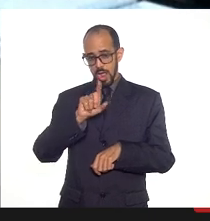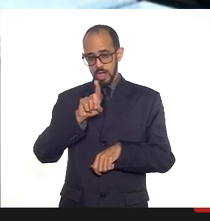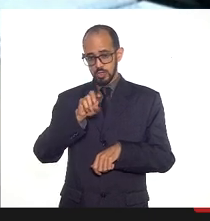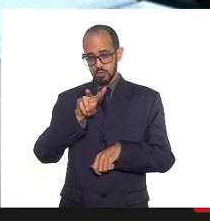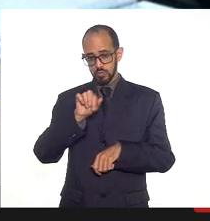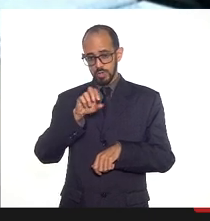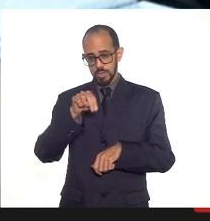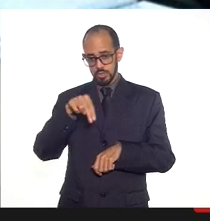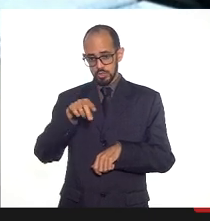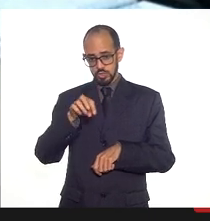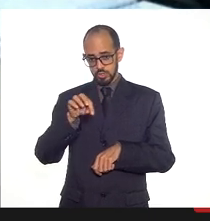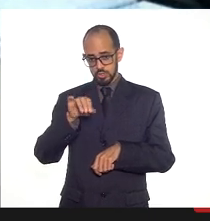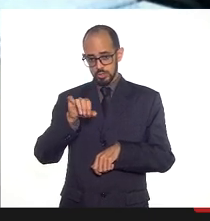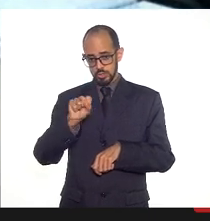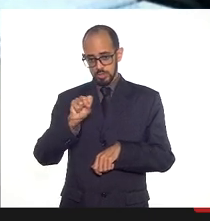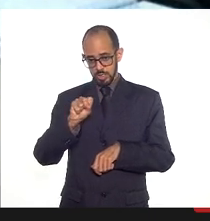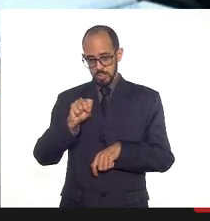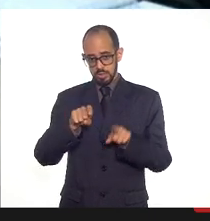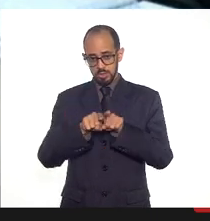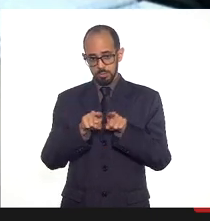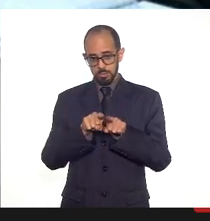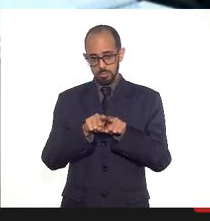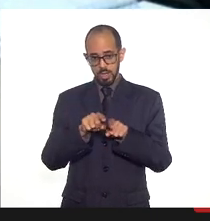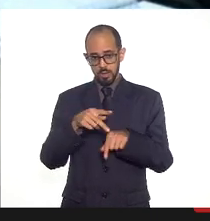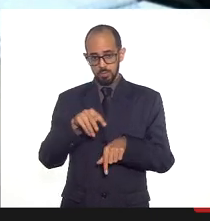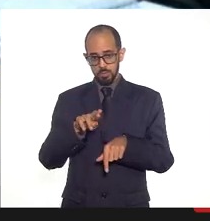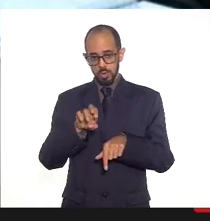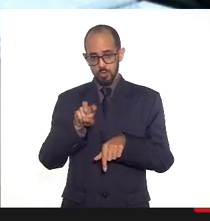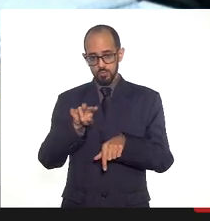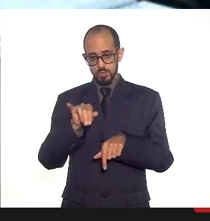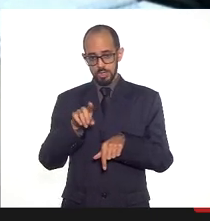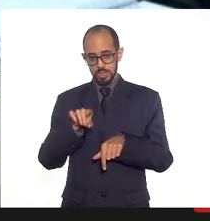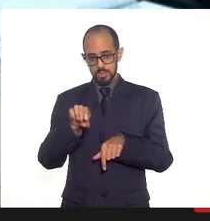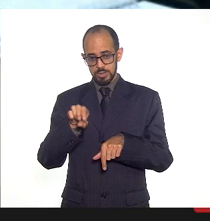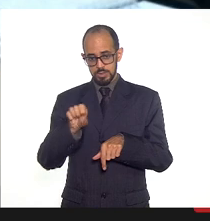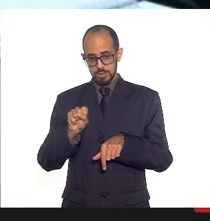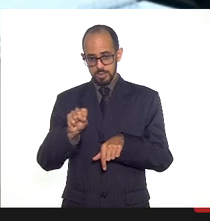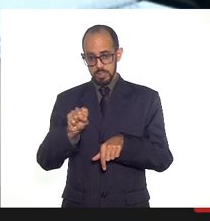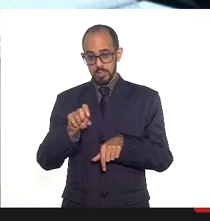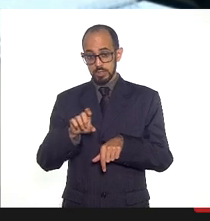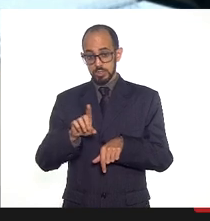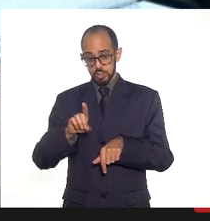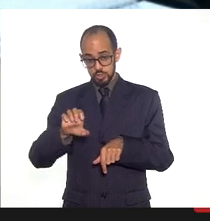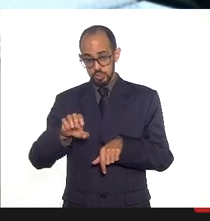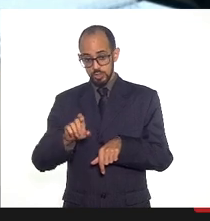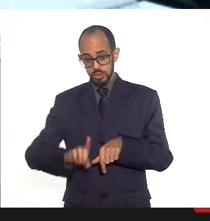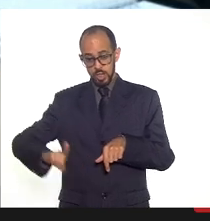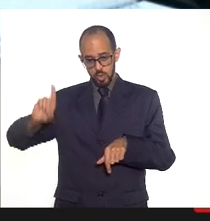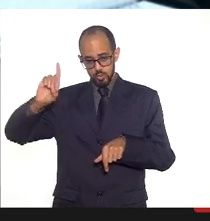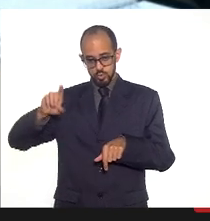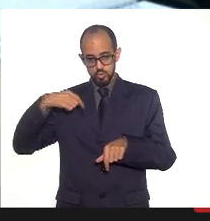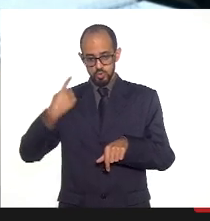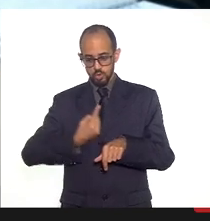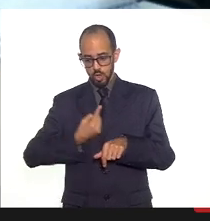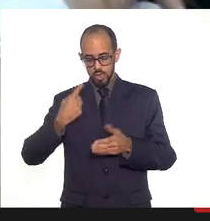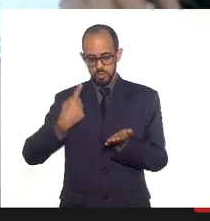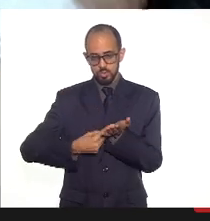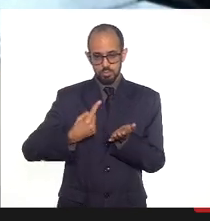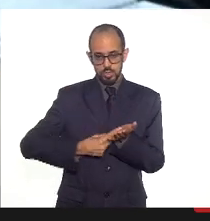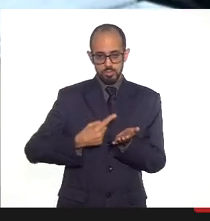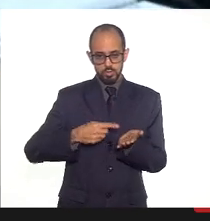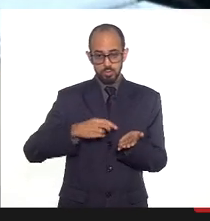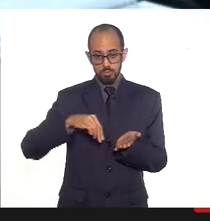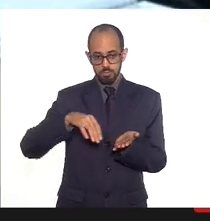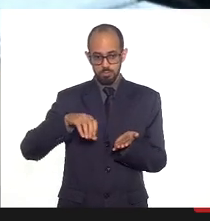Providência e de Providência Deus, todos em TAC. Então, nós acertamos. Então, a partir de